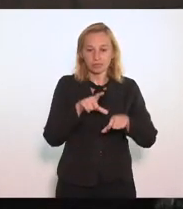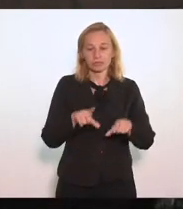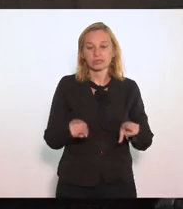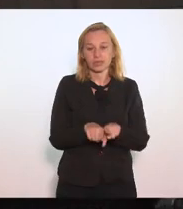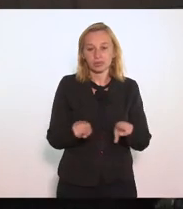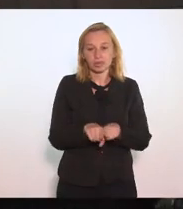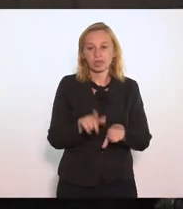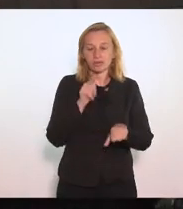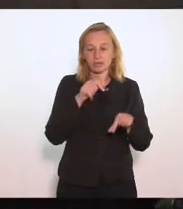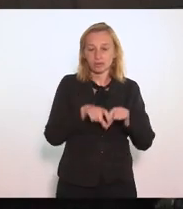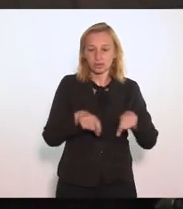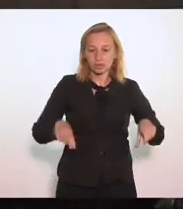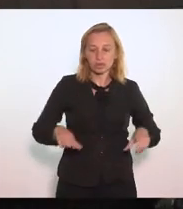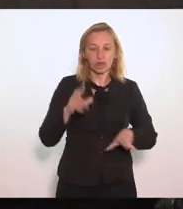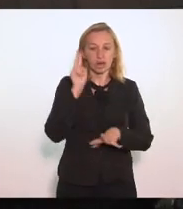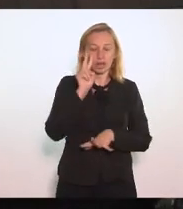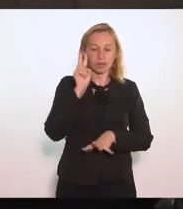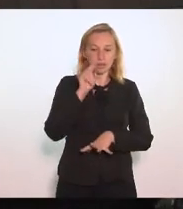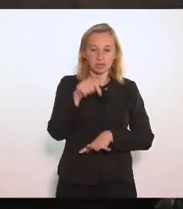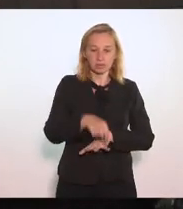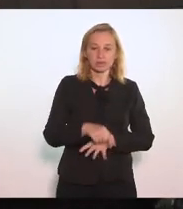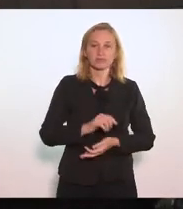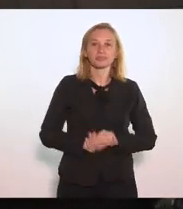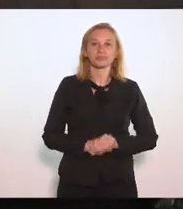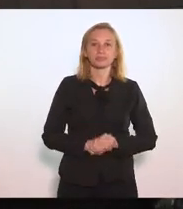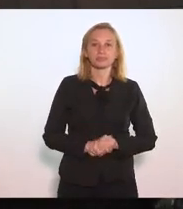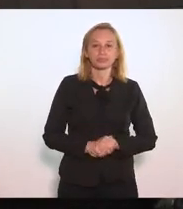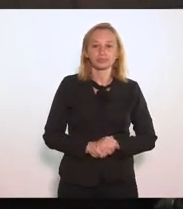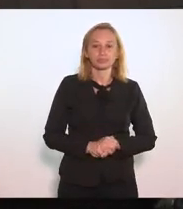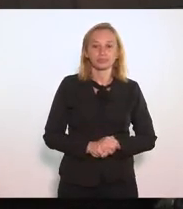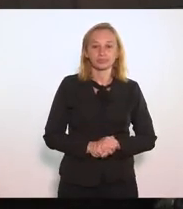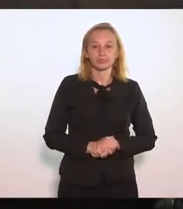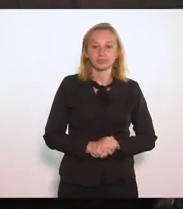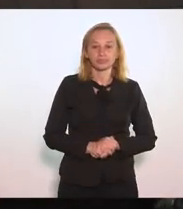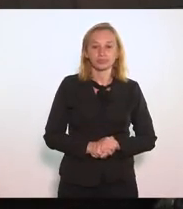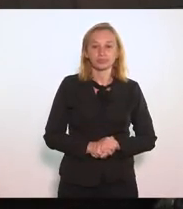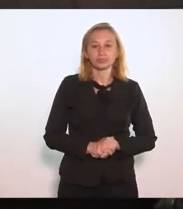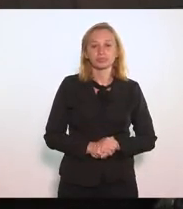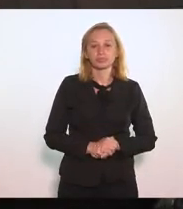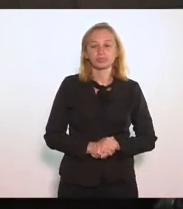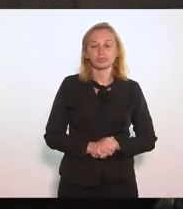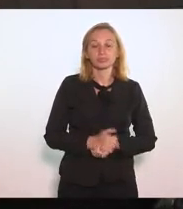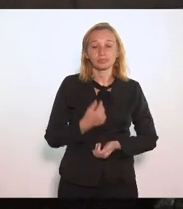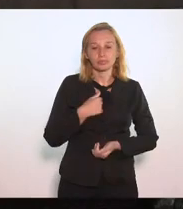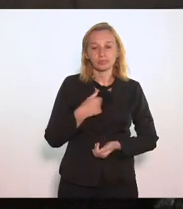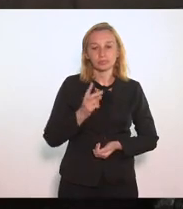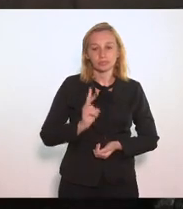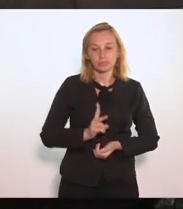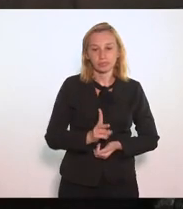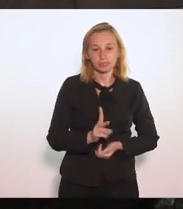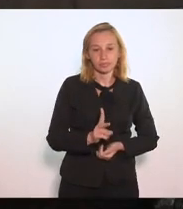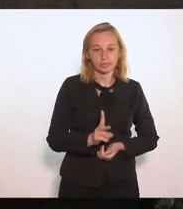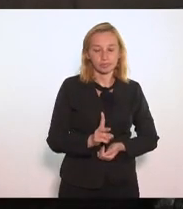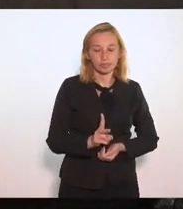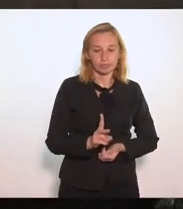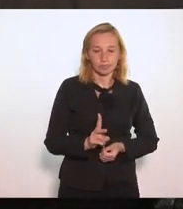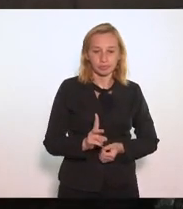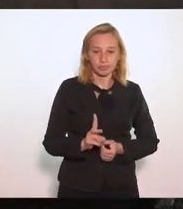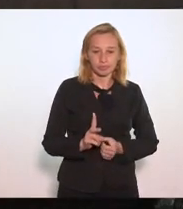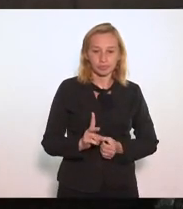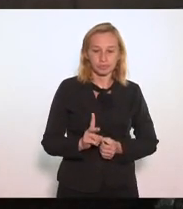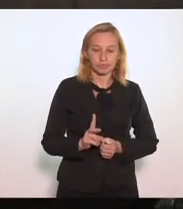Lembrando Aqui Algo que eu Sempre defendia Que a